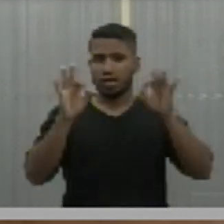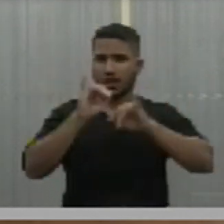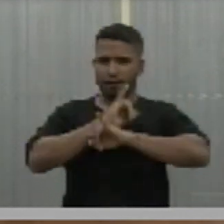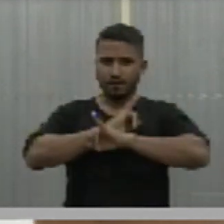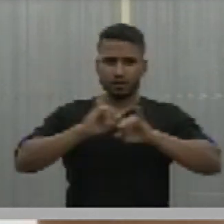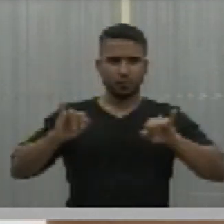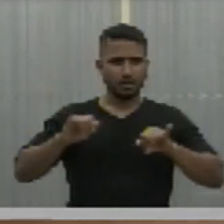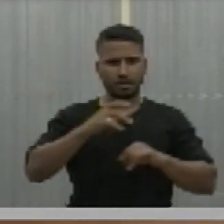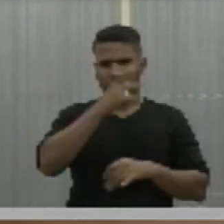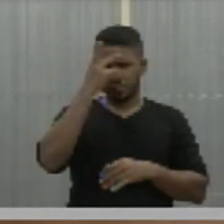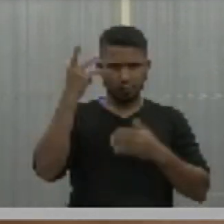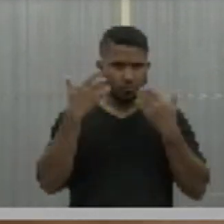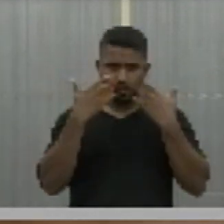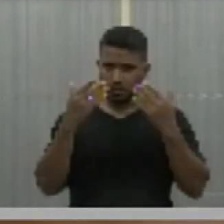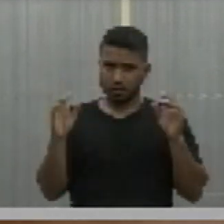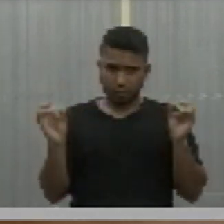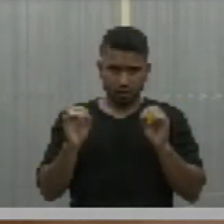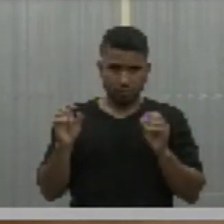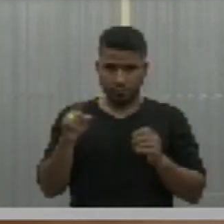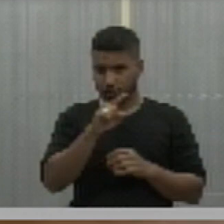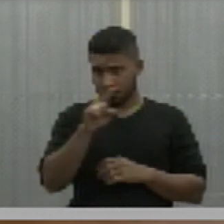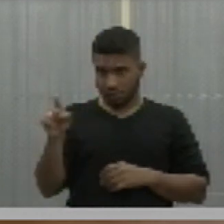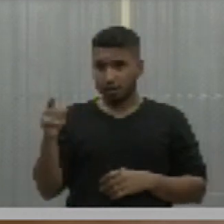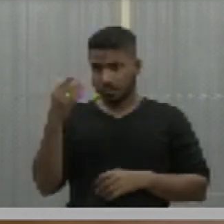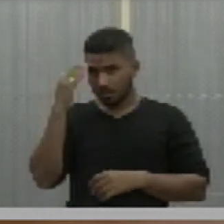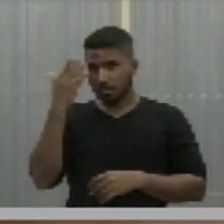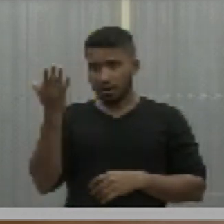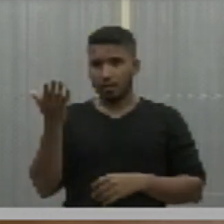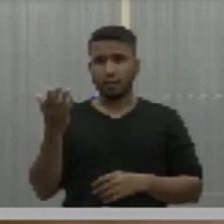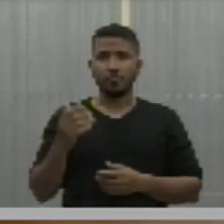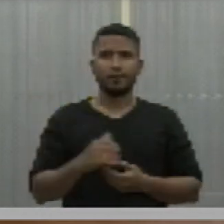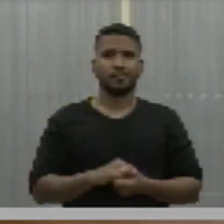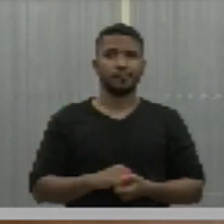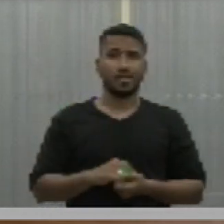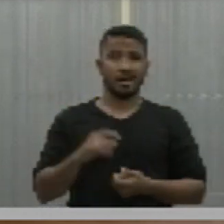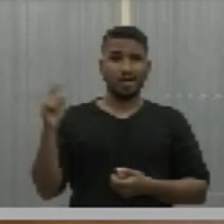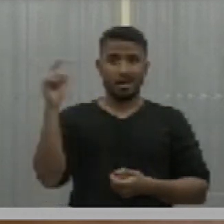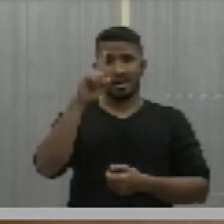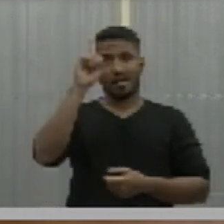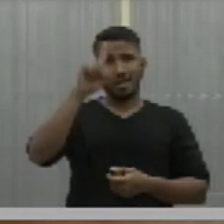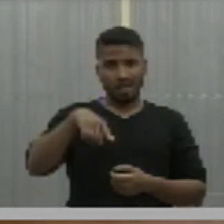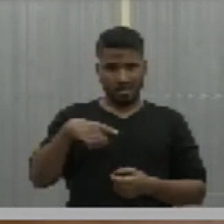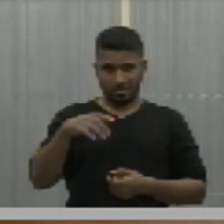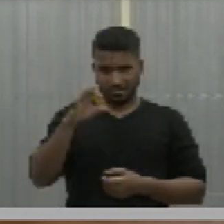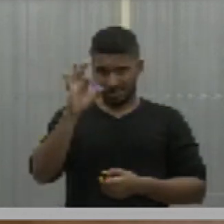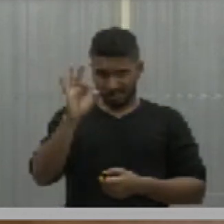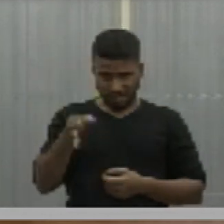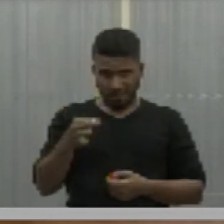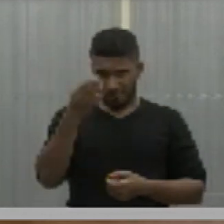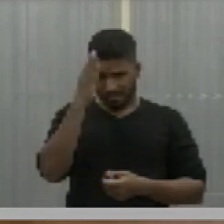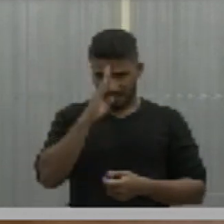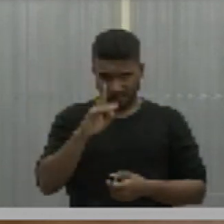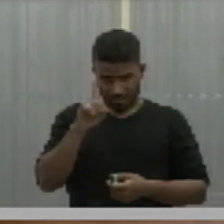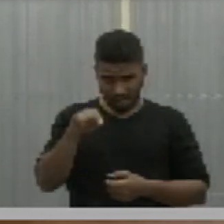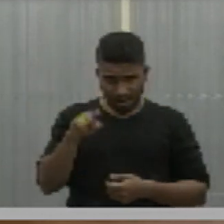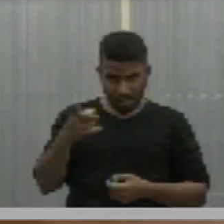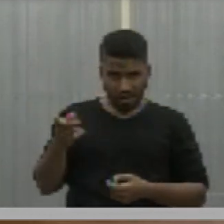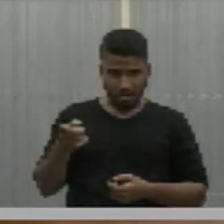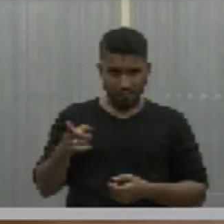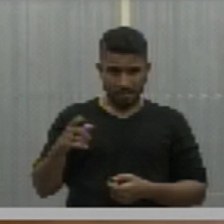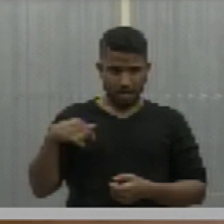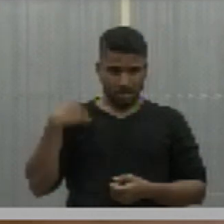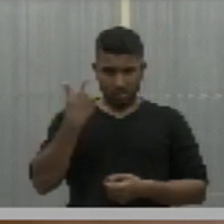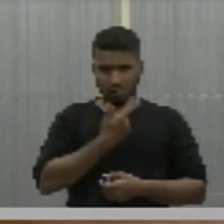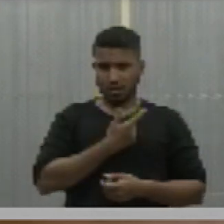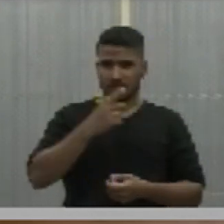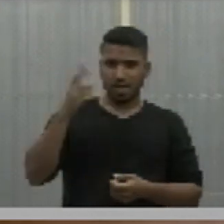que ninguém disse nada? Alguém tem dúvida? Aquilo é uma coisa saudável para o Brasil, para a nossa